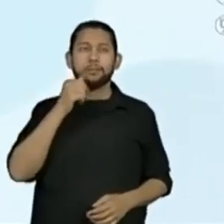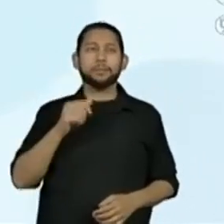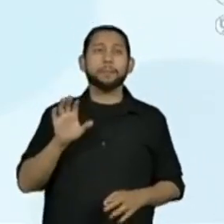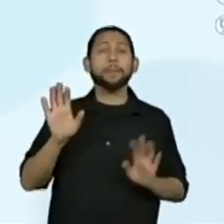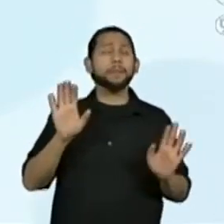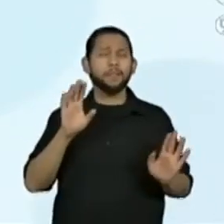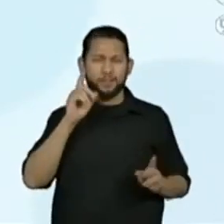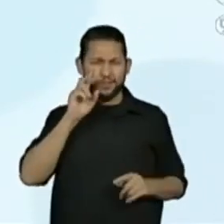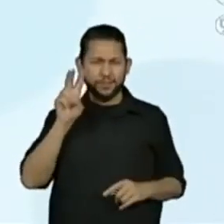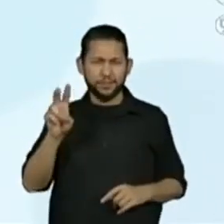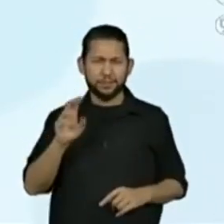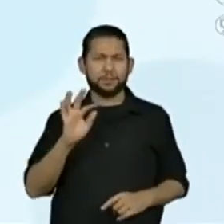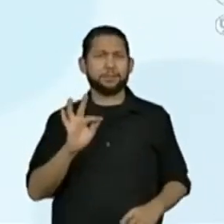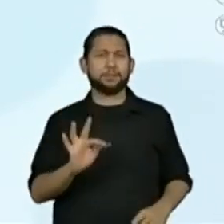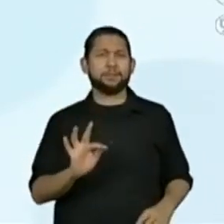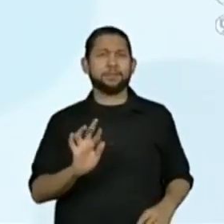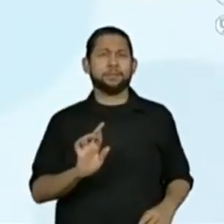aqui.